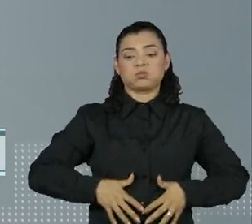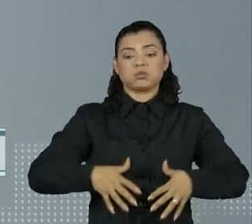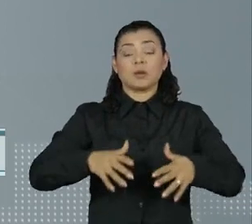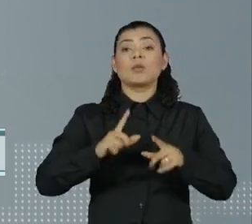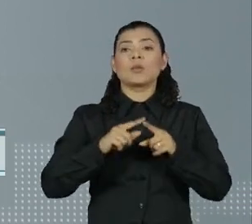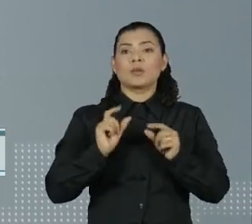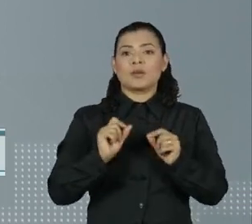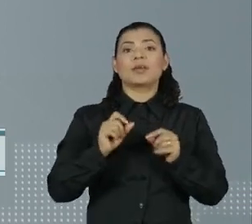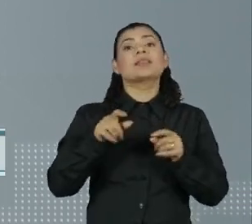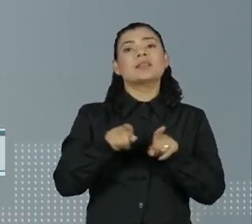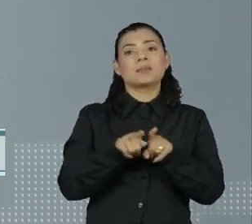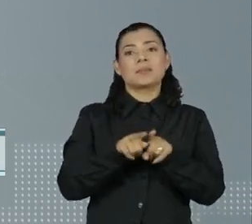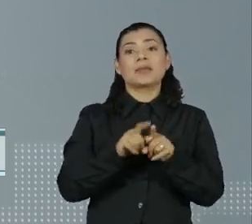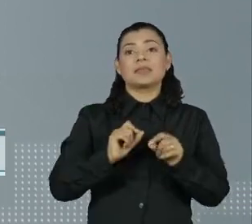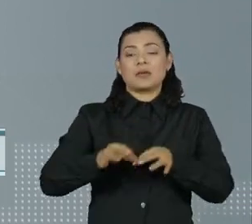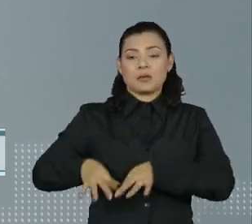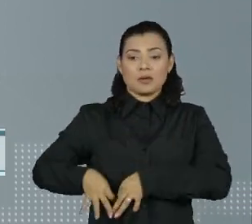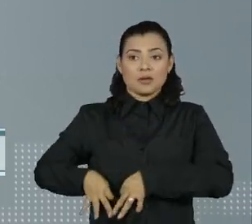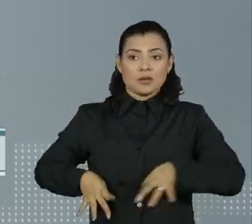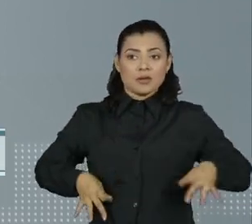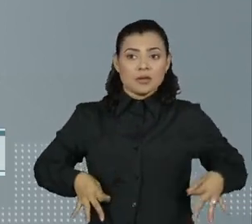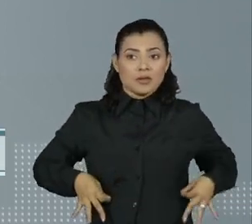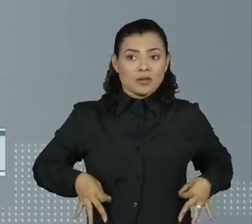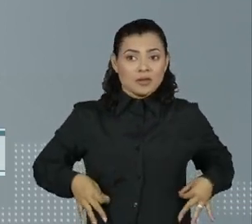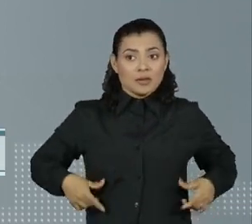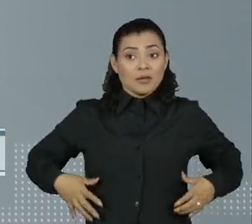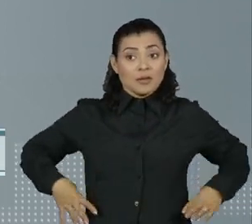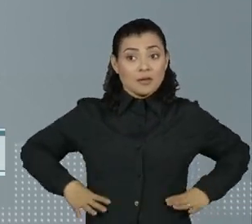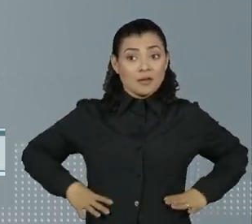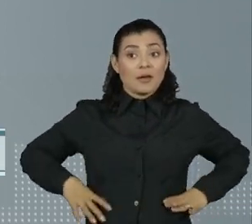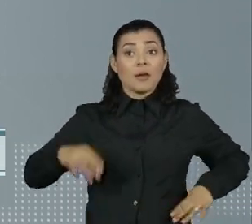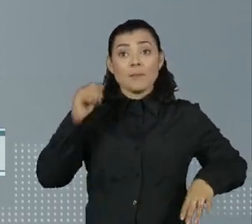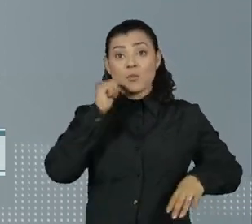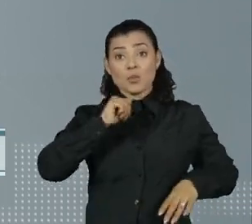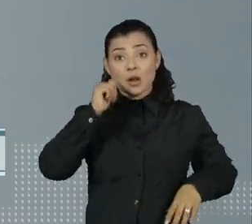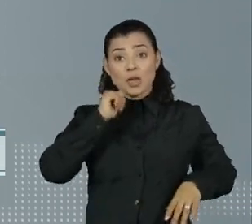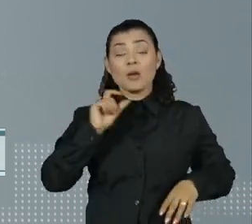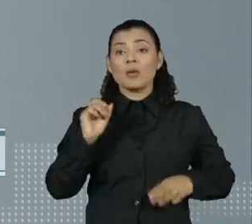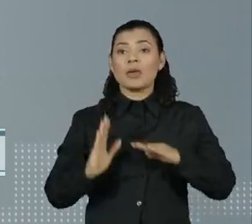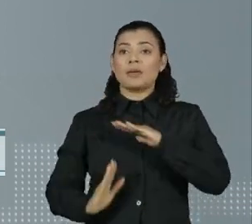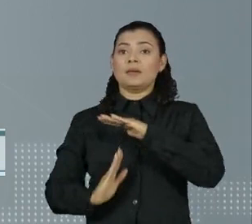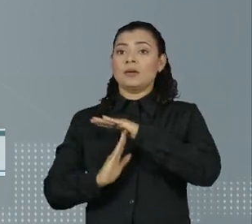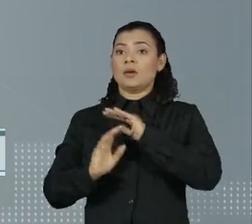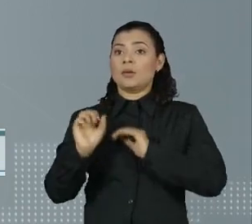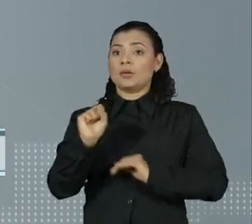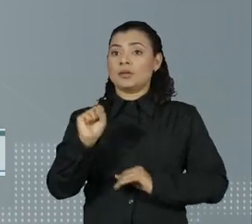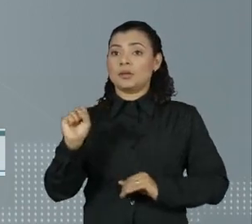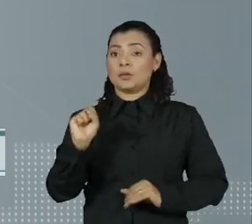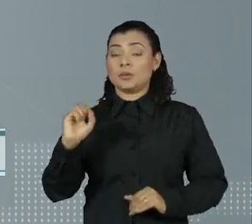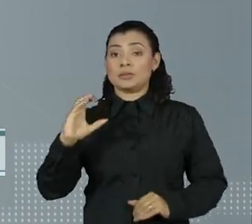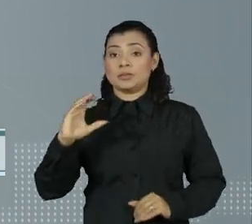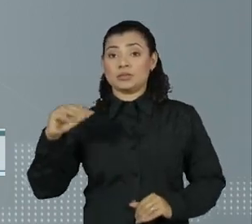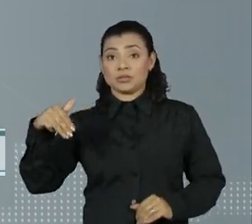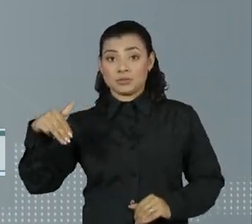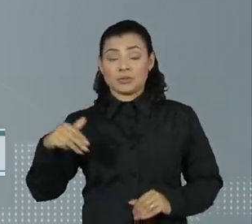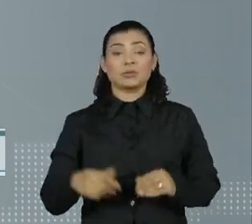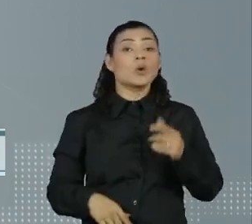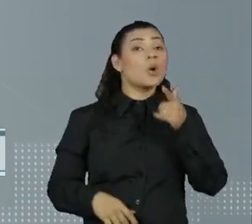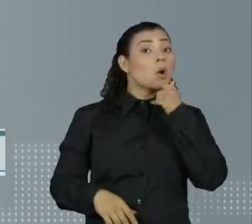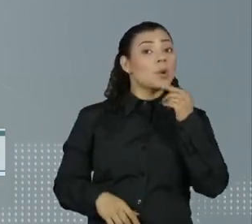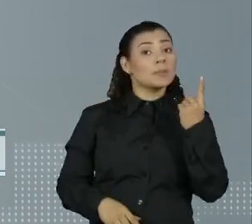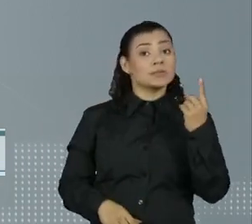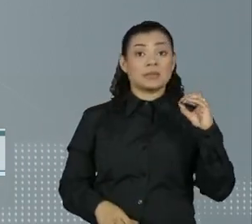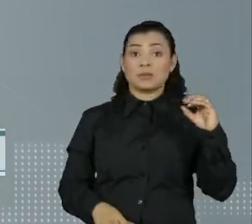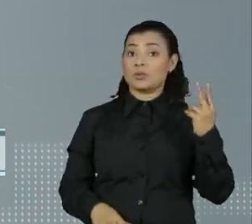partir da medida da circunferência da cintura. Para as mulheres, o limite é 88 centímetros, enquanto para os